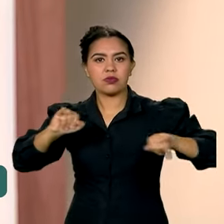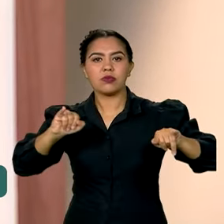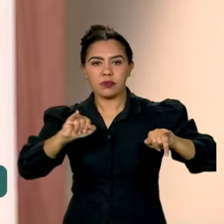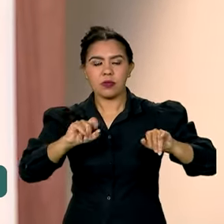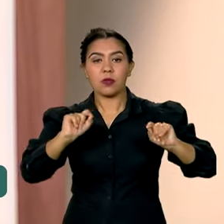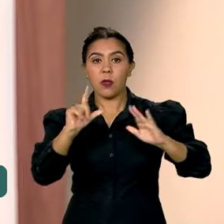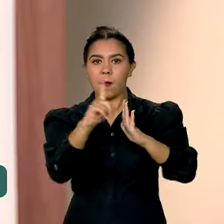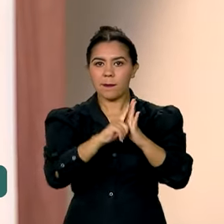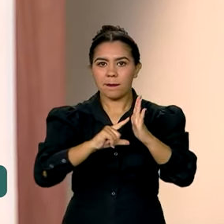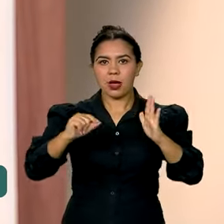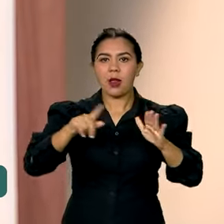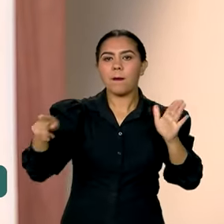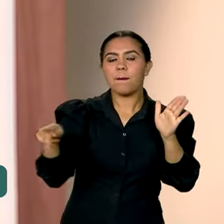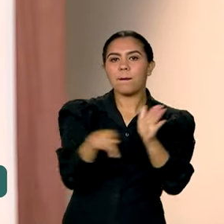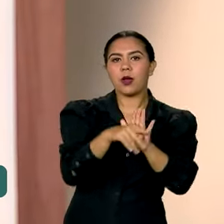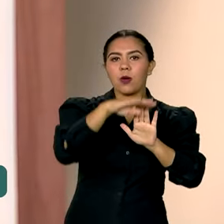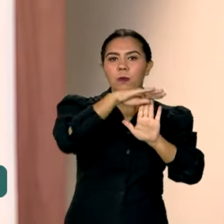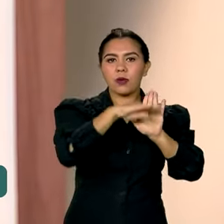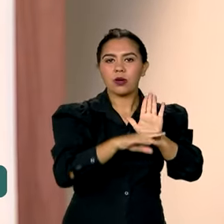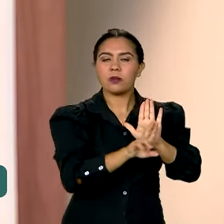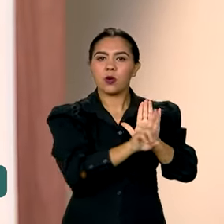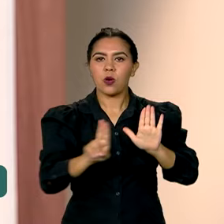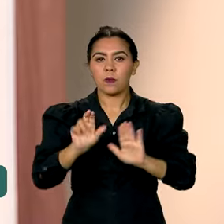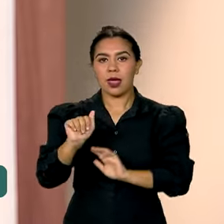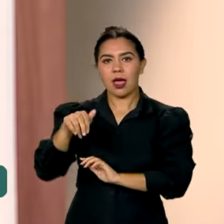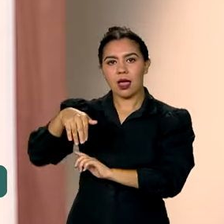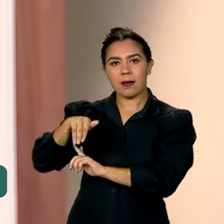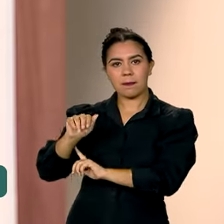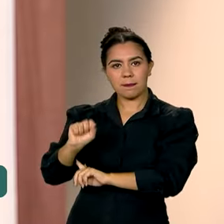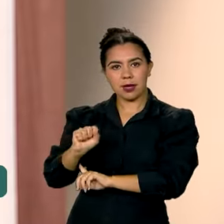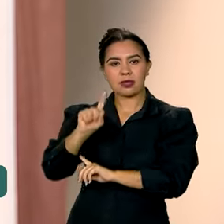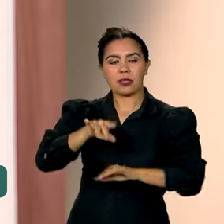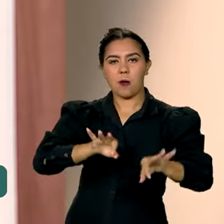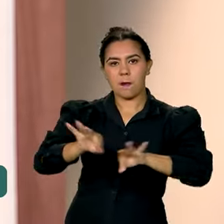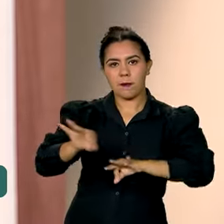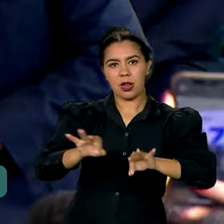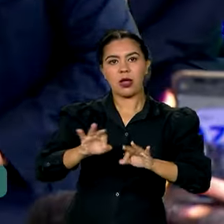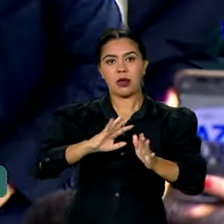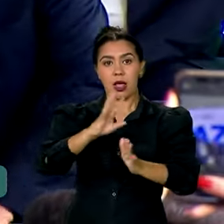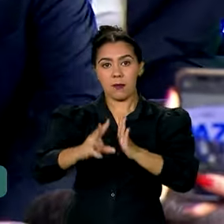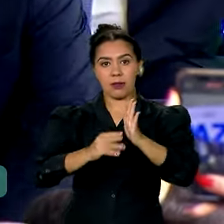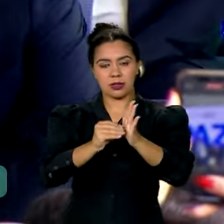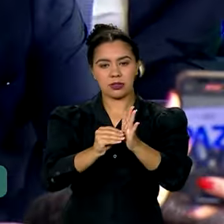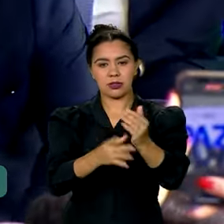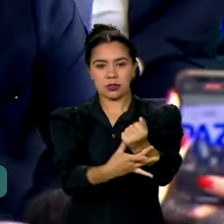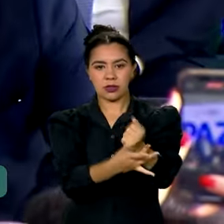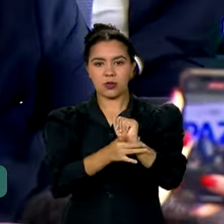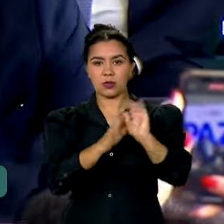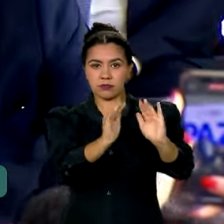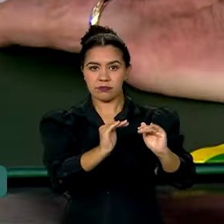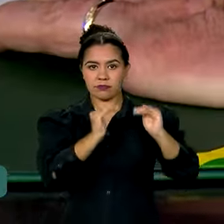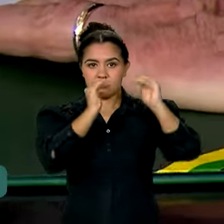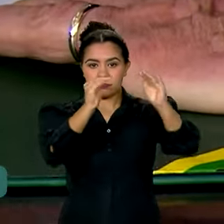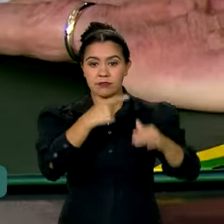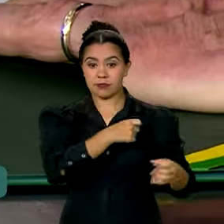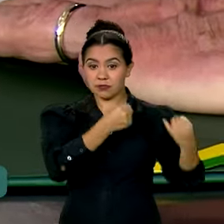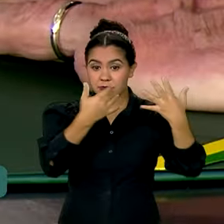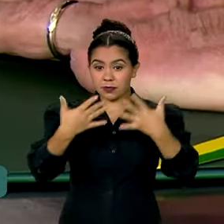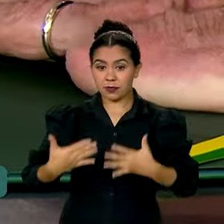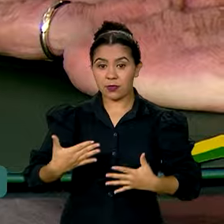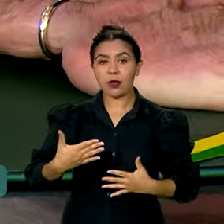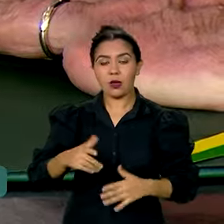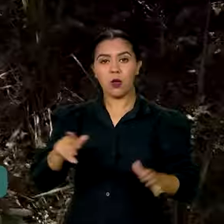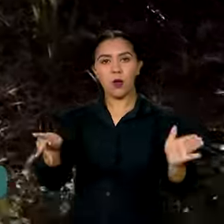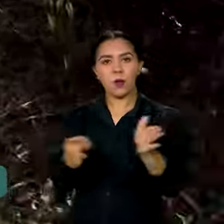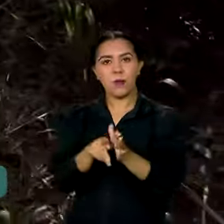faz parte do AMAS, o Plano Amazônia de Segurança e Soberania. No começo do governo Lula, o plano é